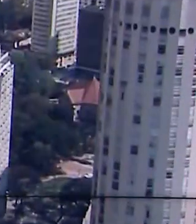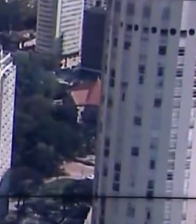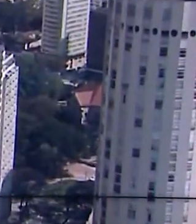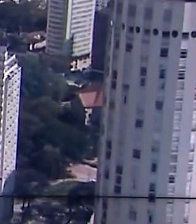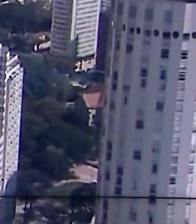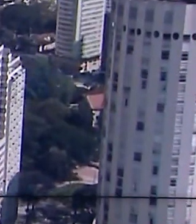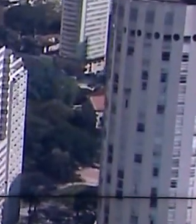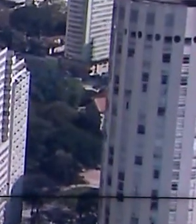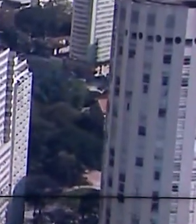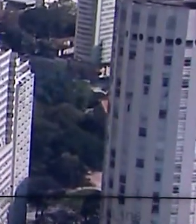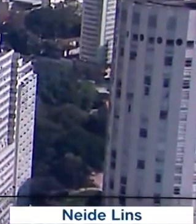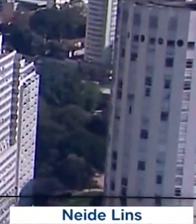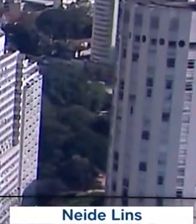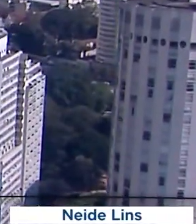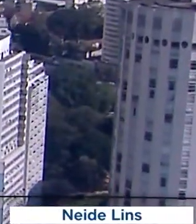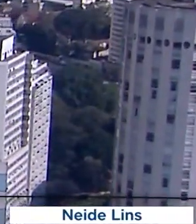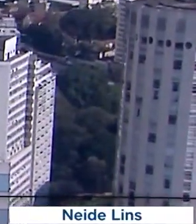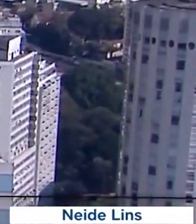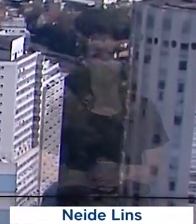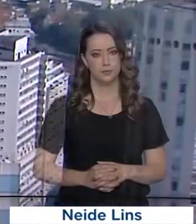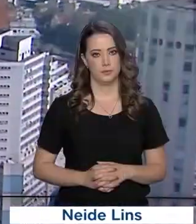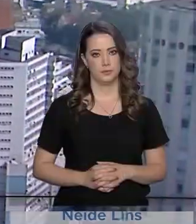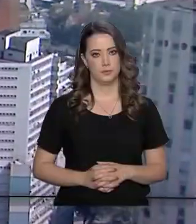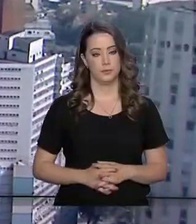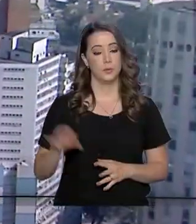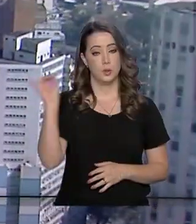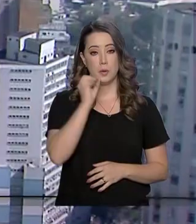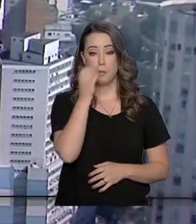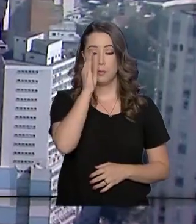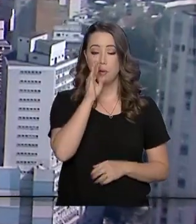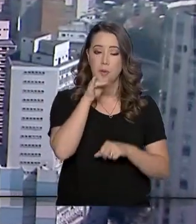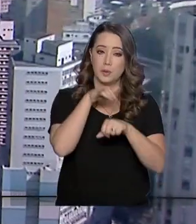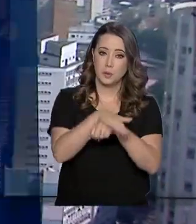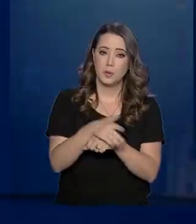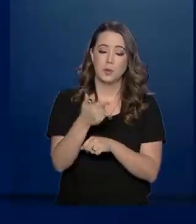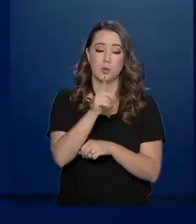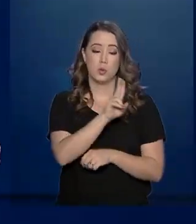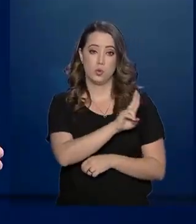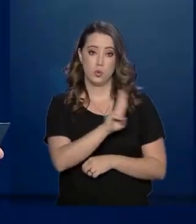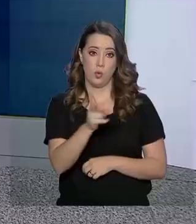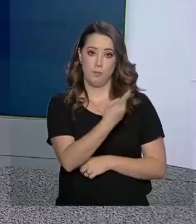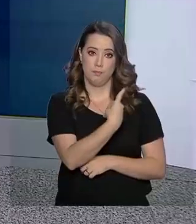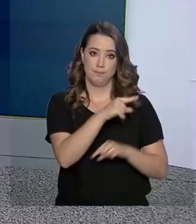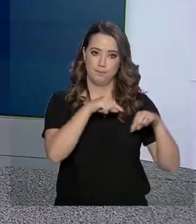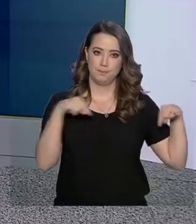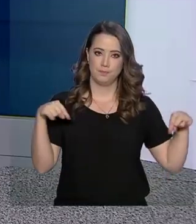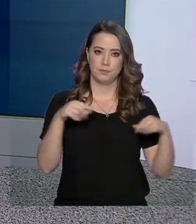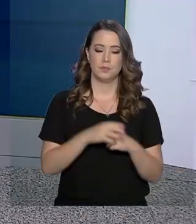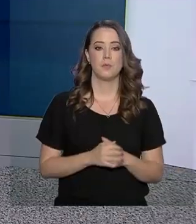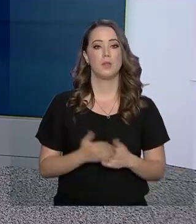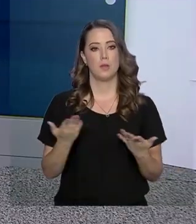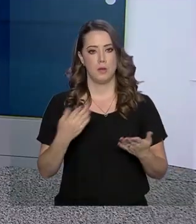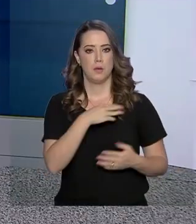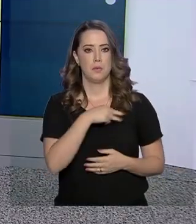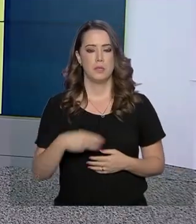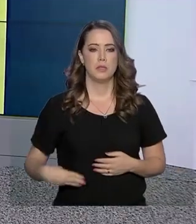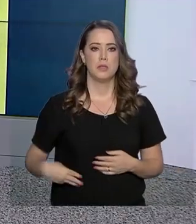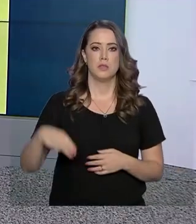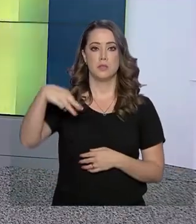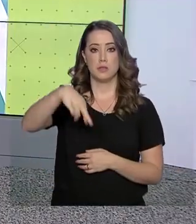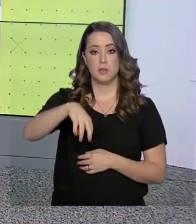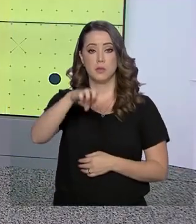Olá, boa noite, eu sou Caroline Blaut e já estamos de volta com o Governo Agora. Ministros das Relações